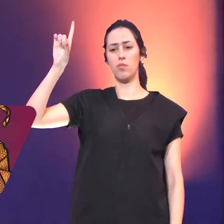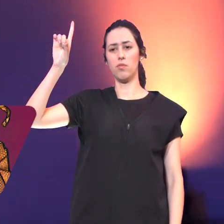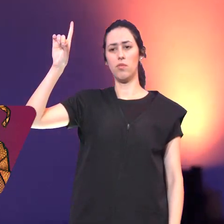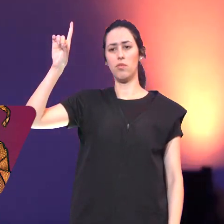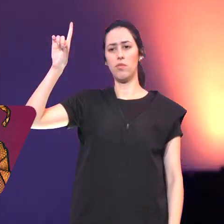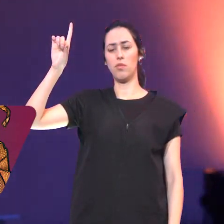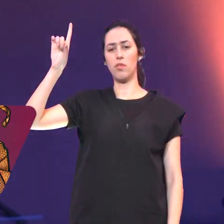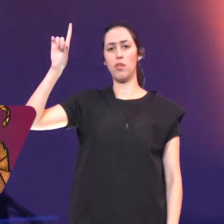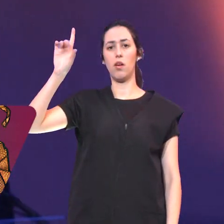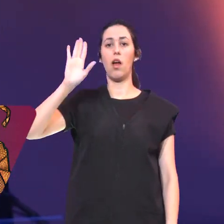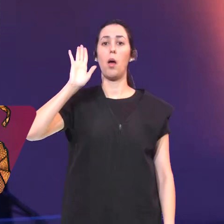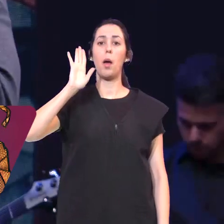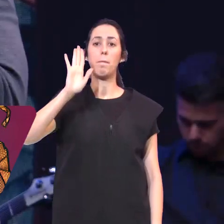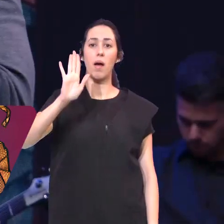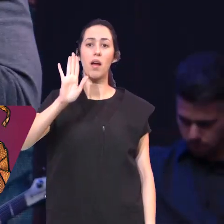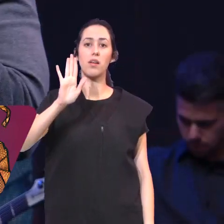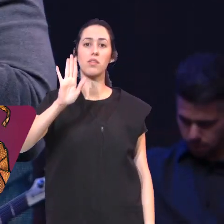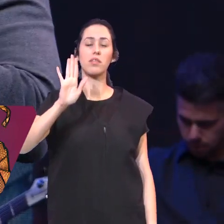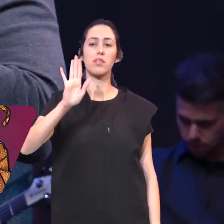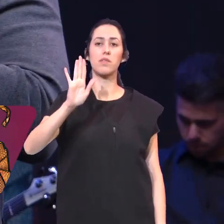Só que antes De você vir